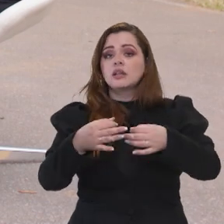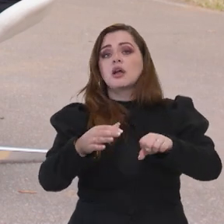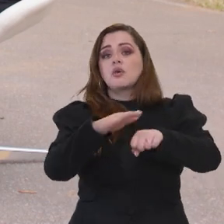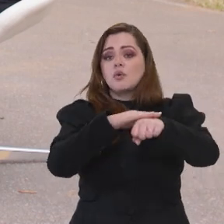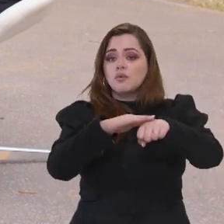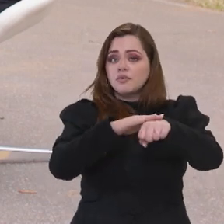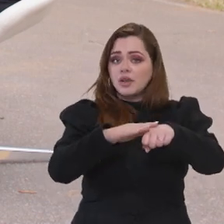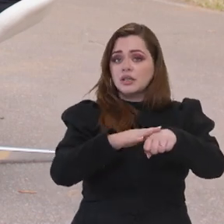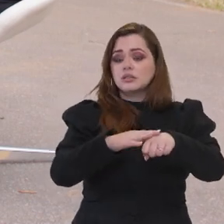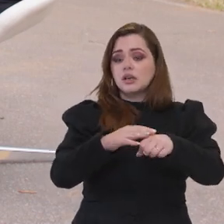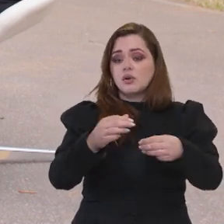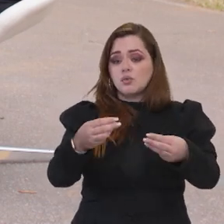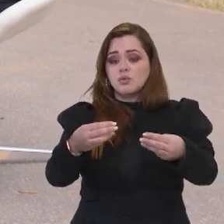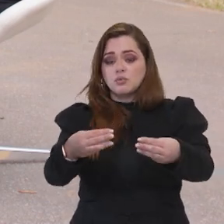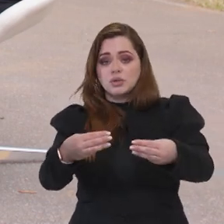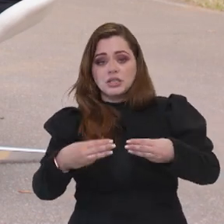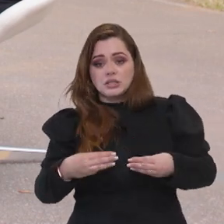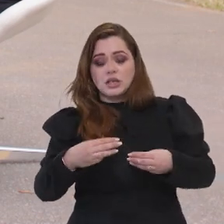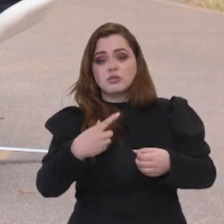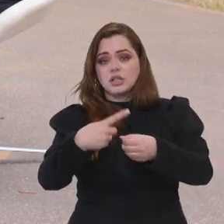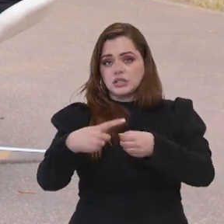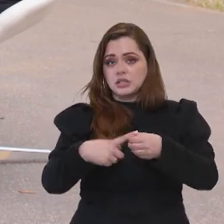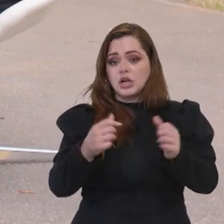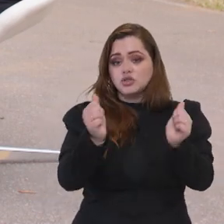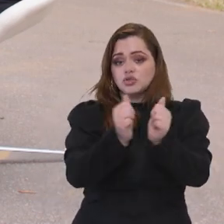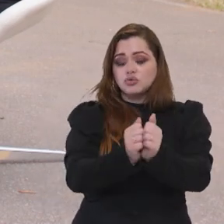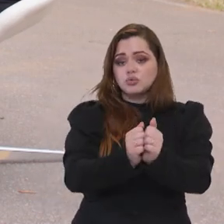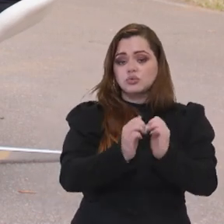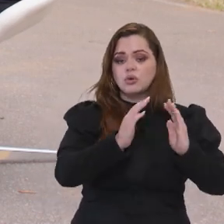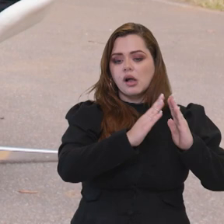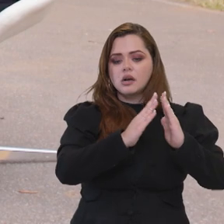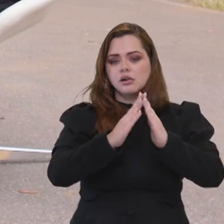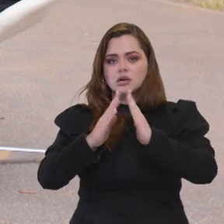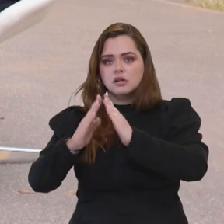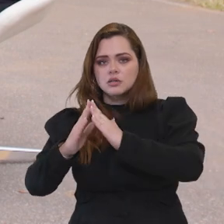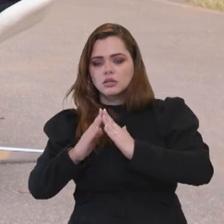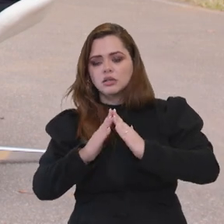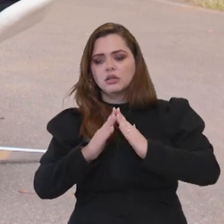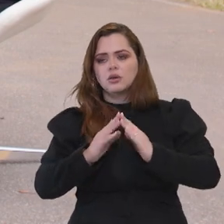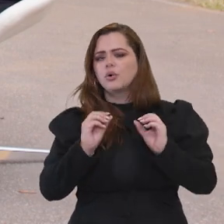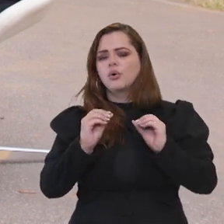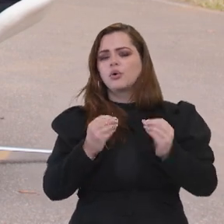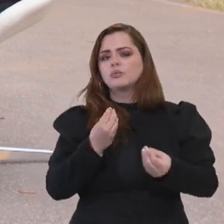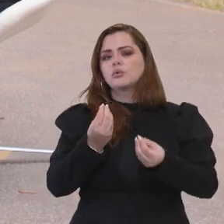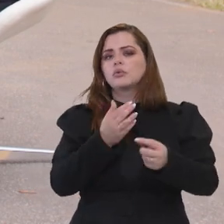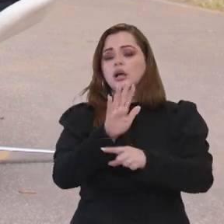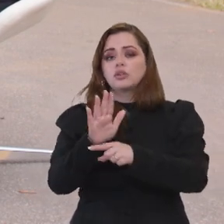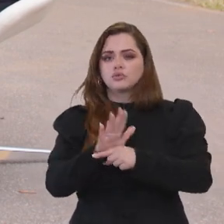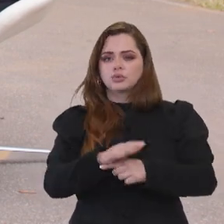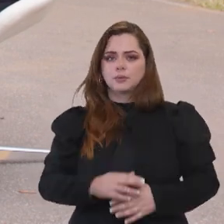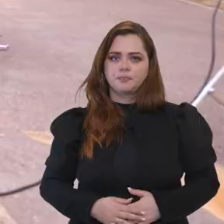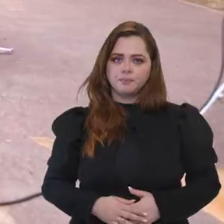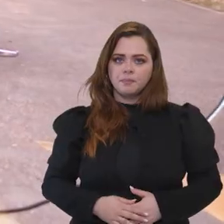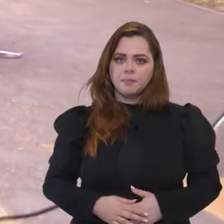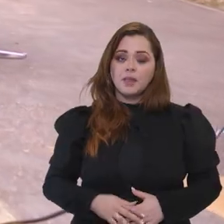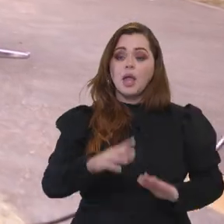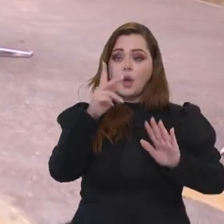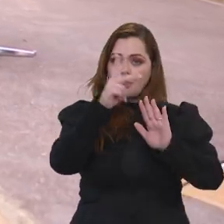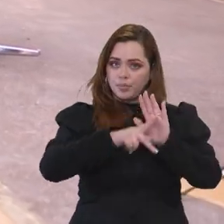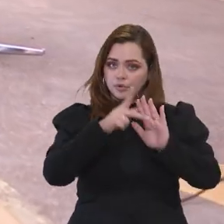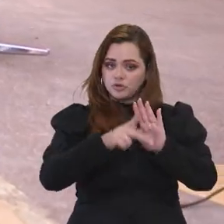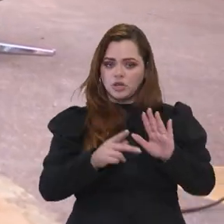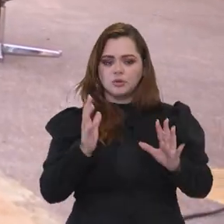bacana do Ministério das Cidades com as periferias, caravana das periferias. Como isso contribui para tudo aí? Isso é um projeto